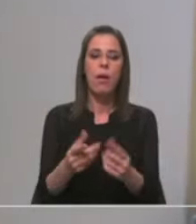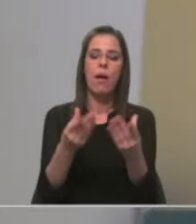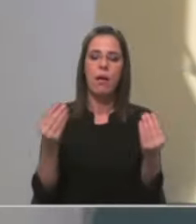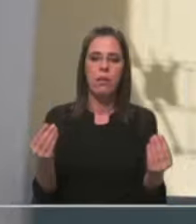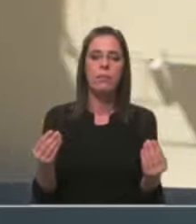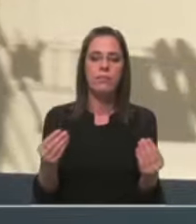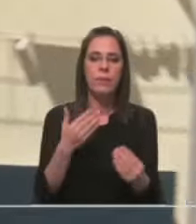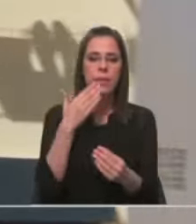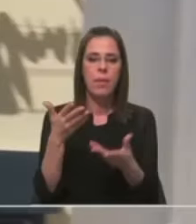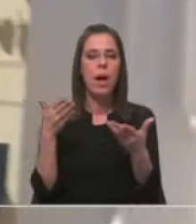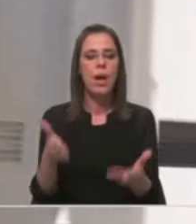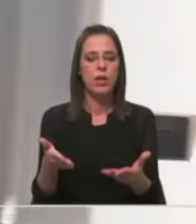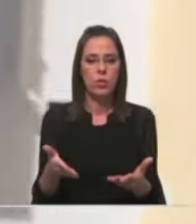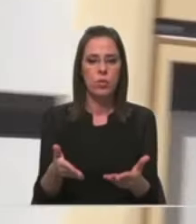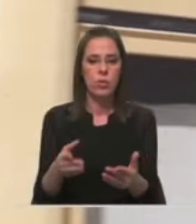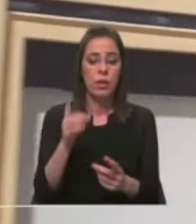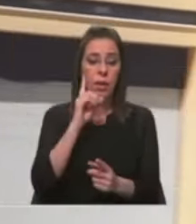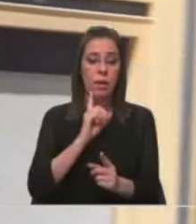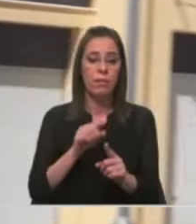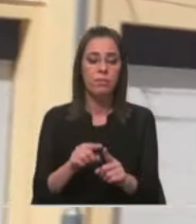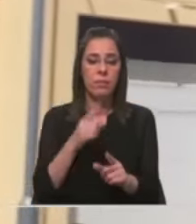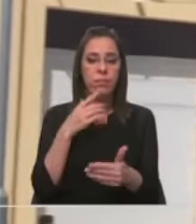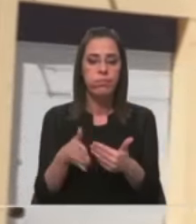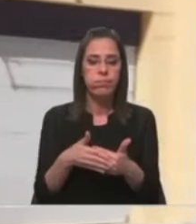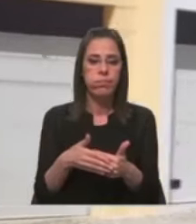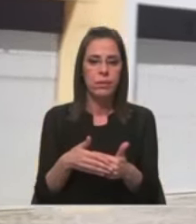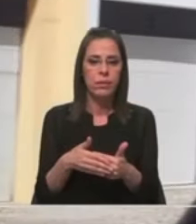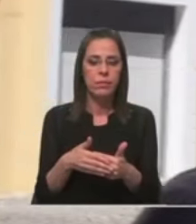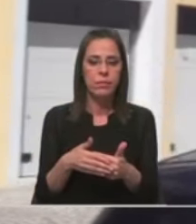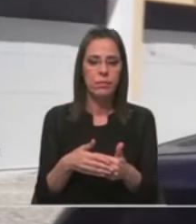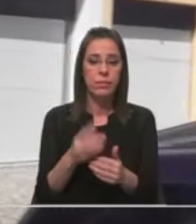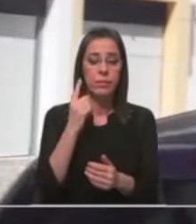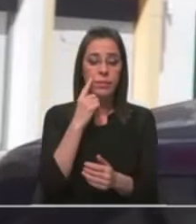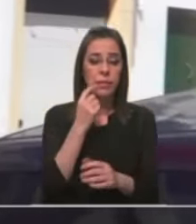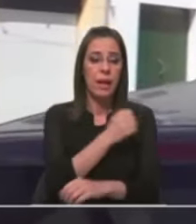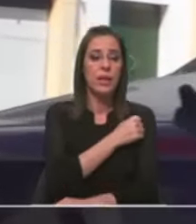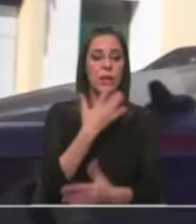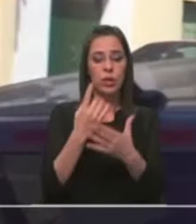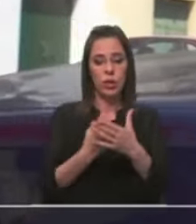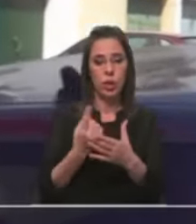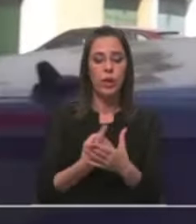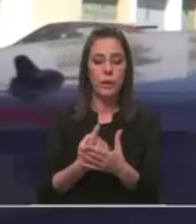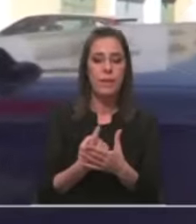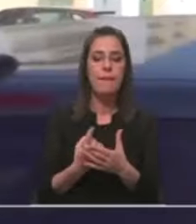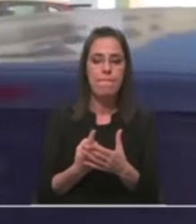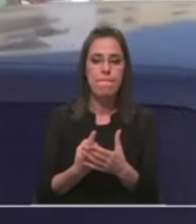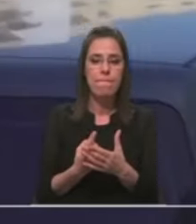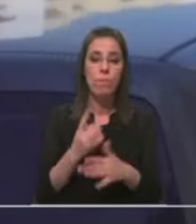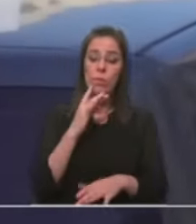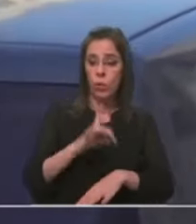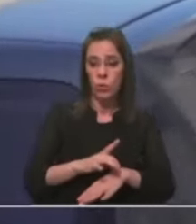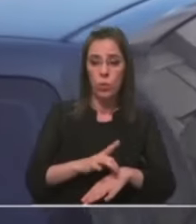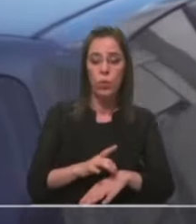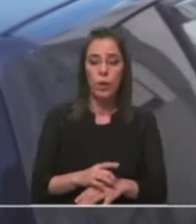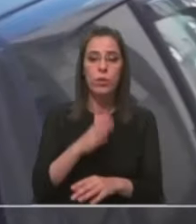vezes, pediu ajuda a esta mulher, esta idosa que vivia sozinha e estava, então, doente.